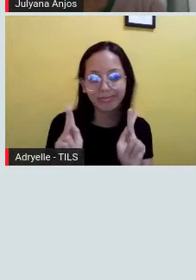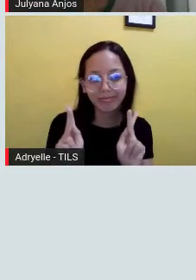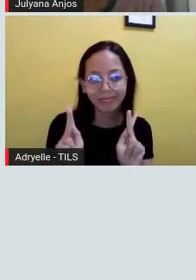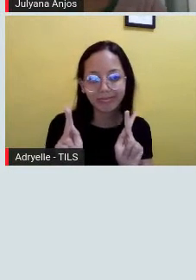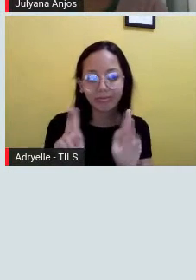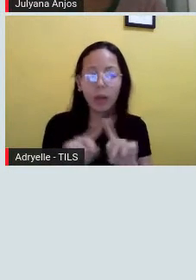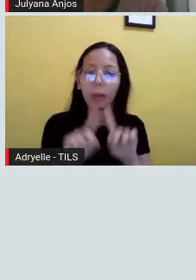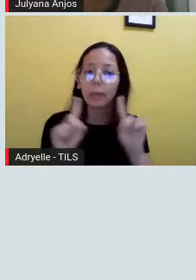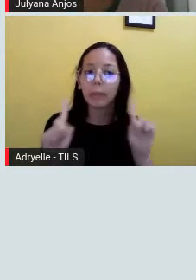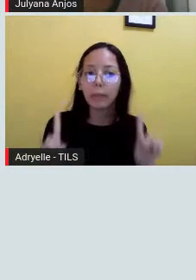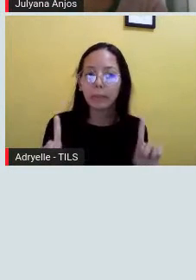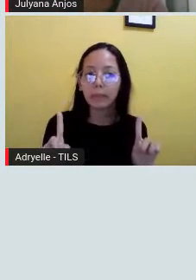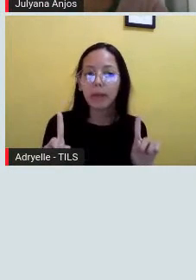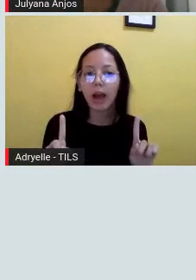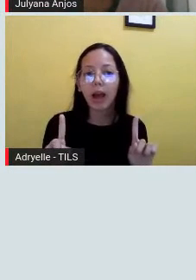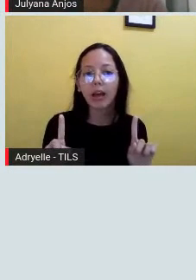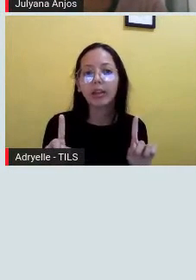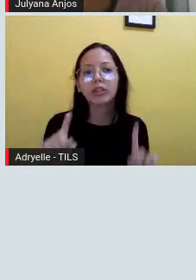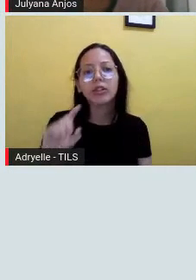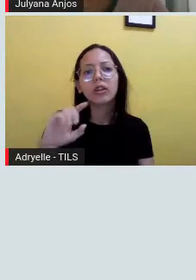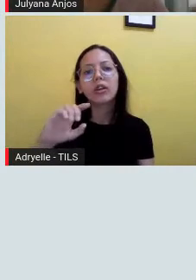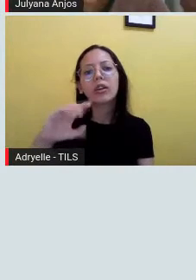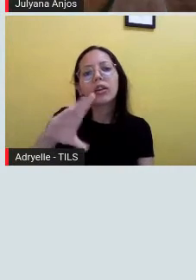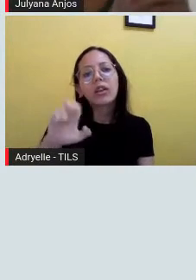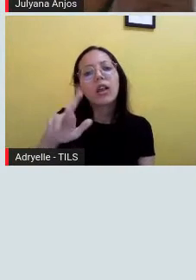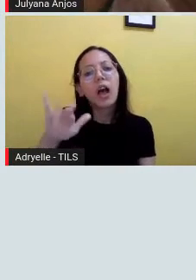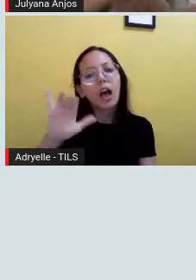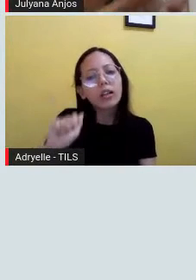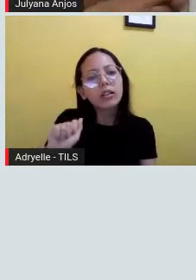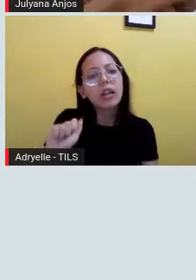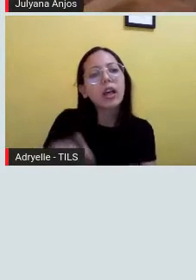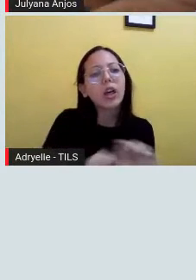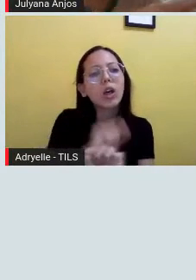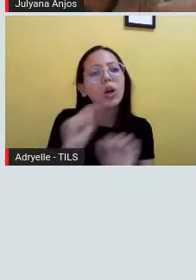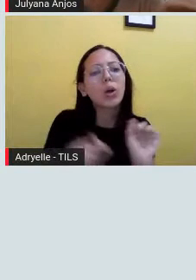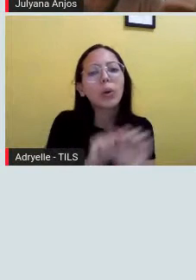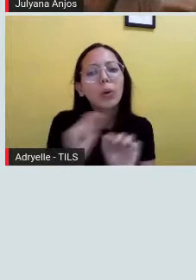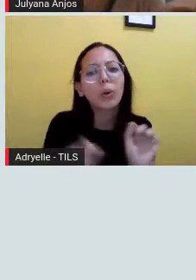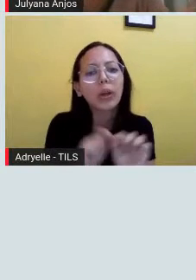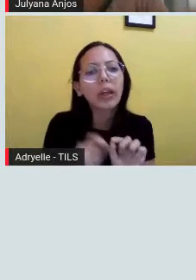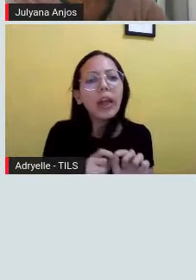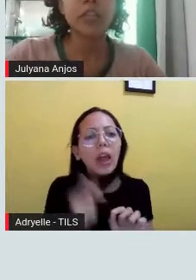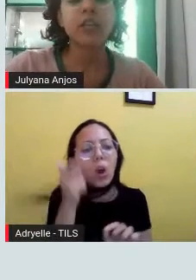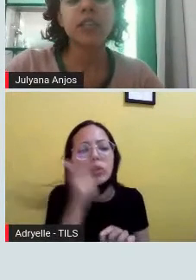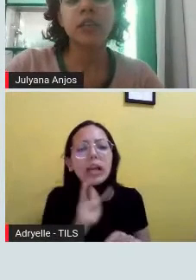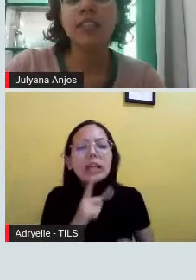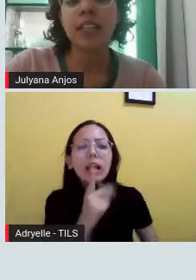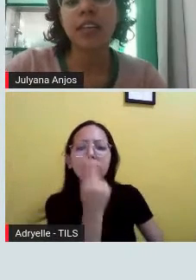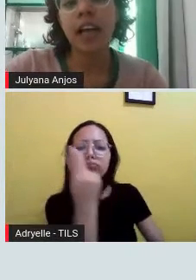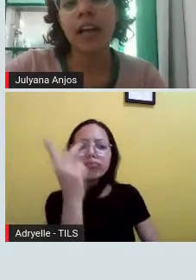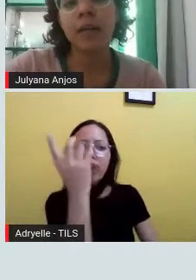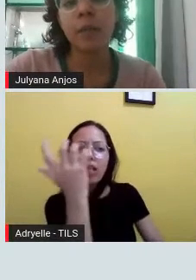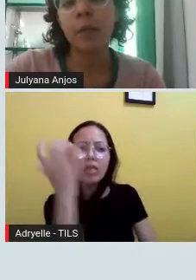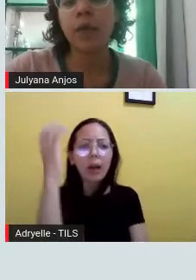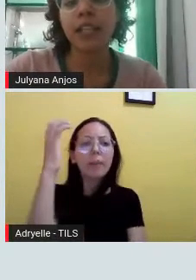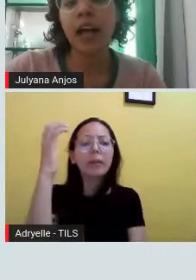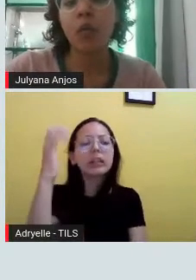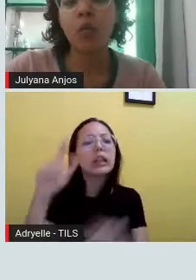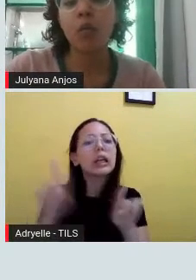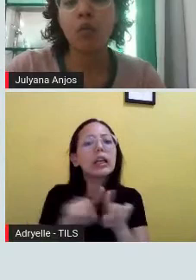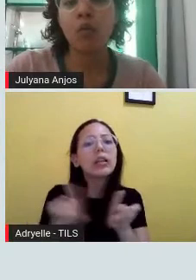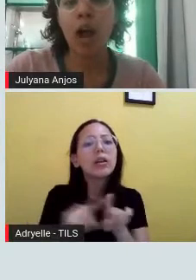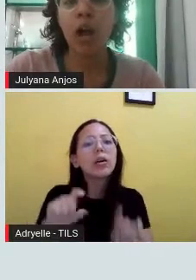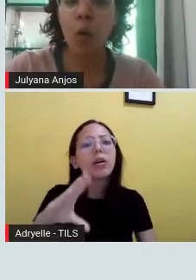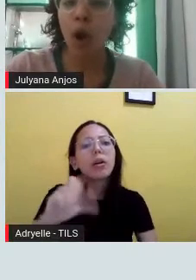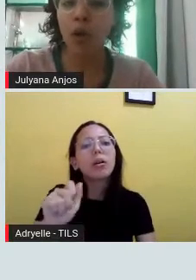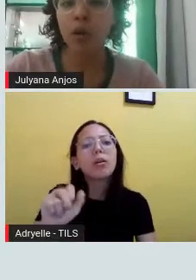Mas as ceras, só pra falar. As ceras é aquilo que tem na planta. Que a gente consegue ver na planta. E os carotenoides é o que